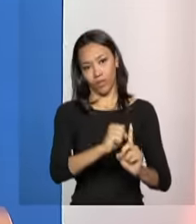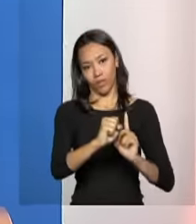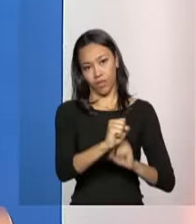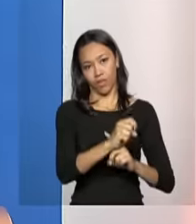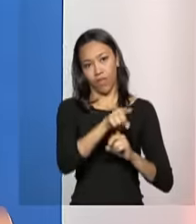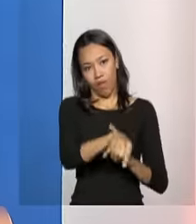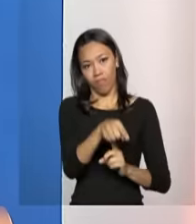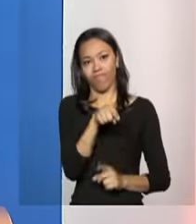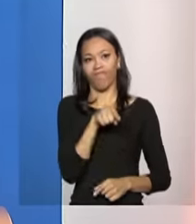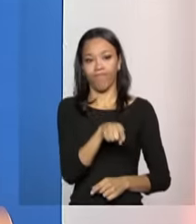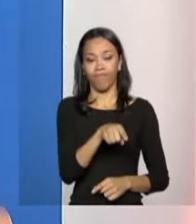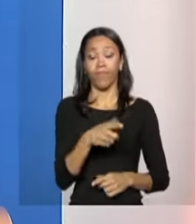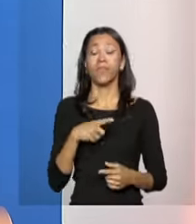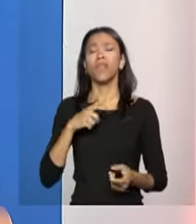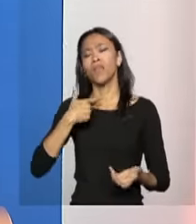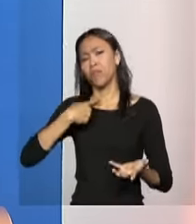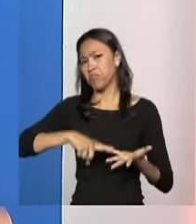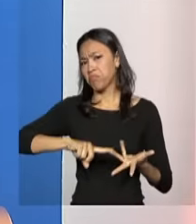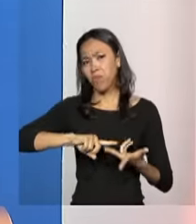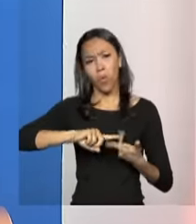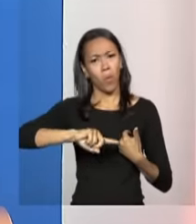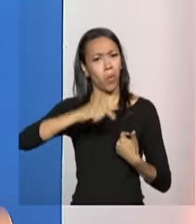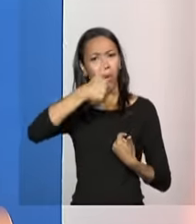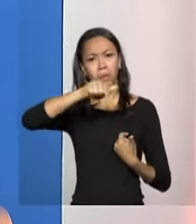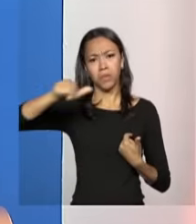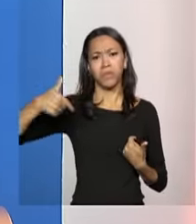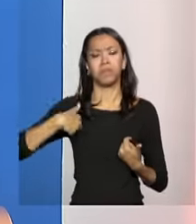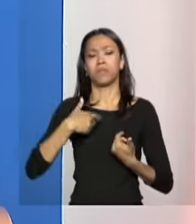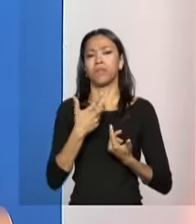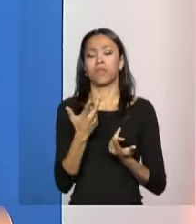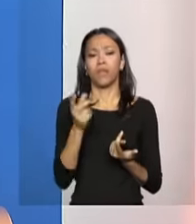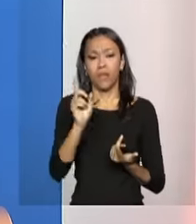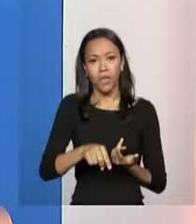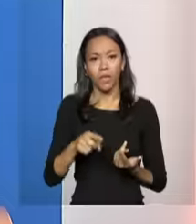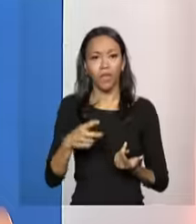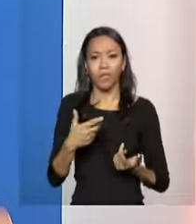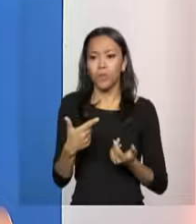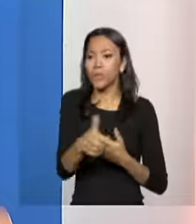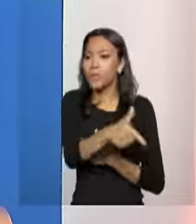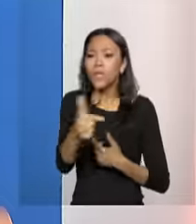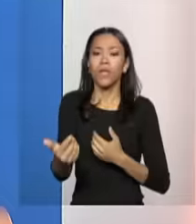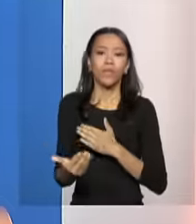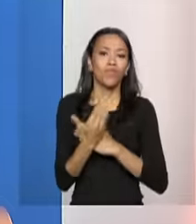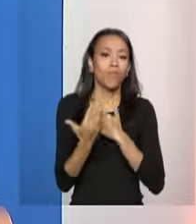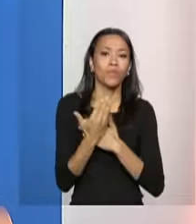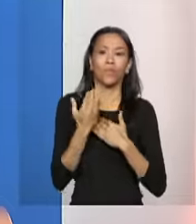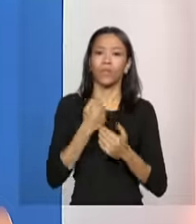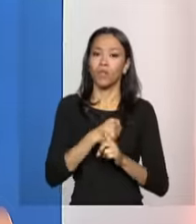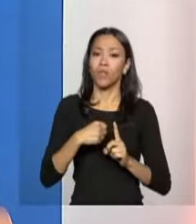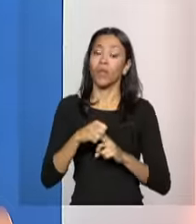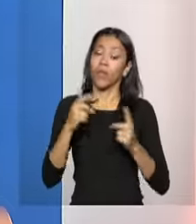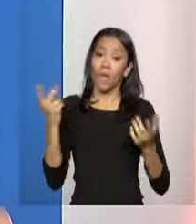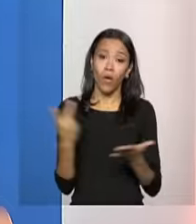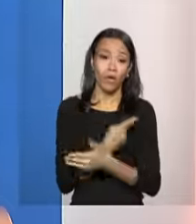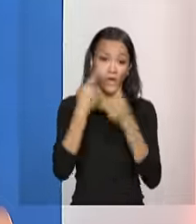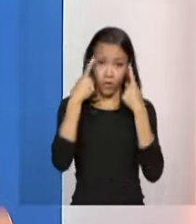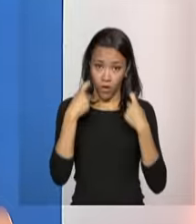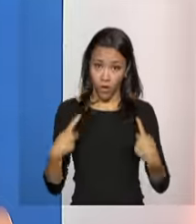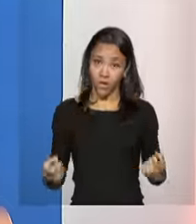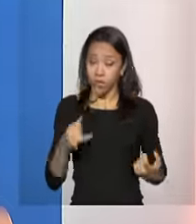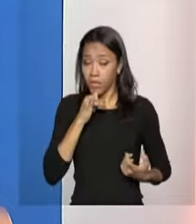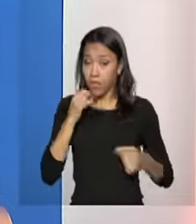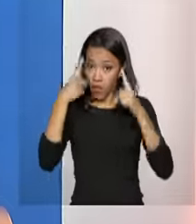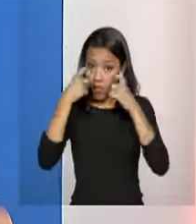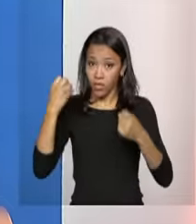também outras situações de desproteções que são geradas pelas violências. Toda a natureza de violência, a violência